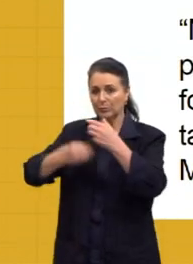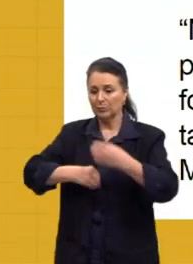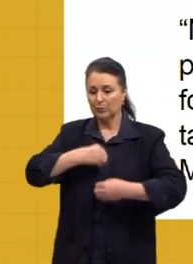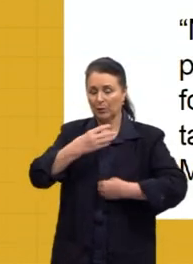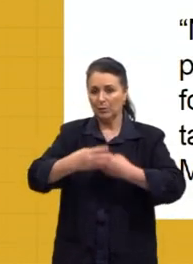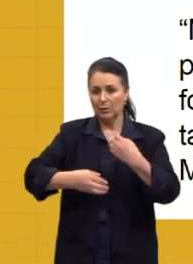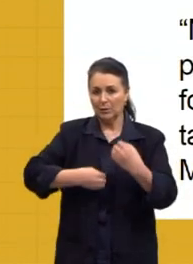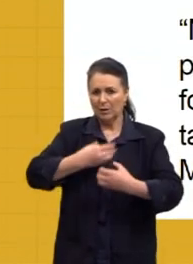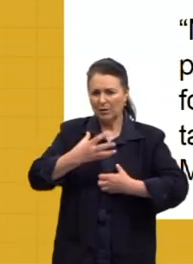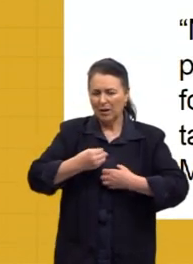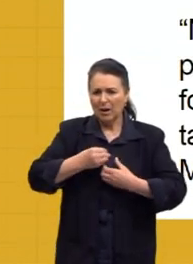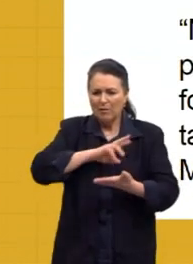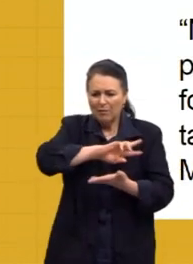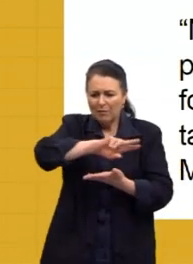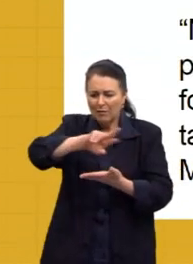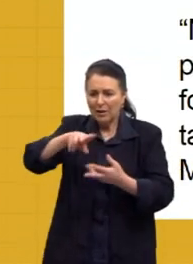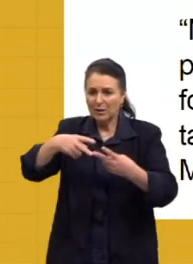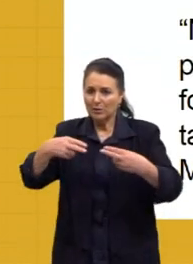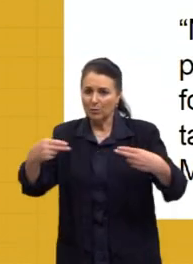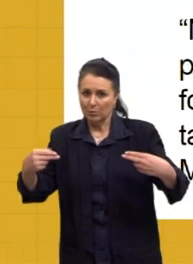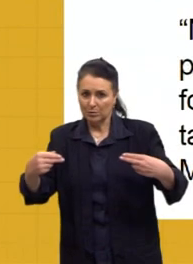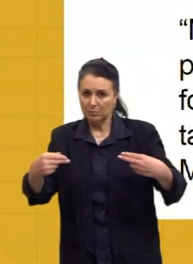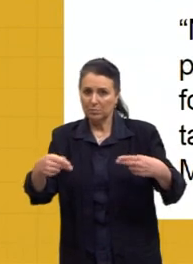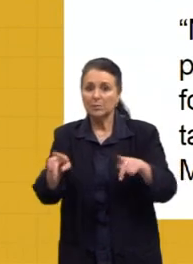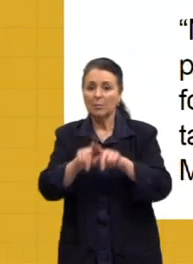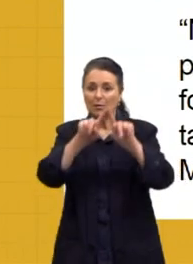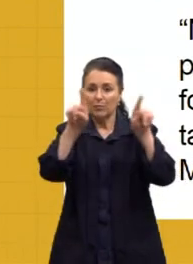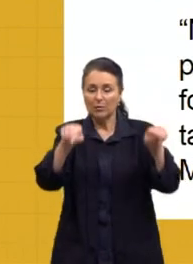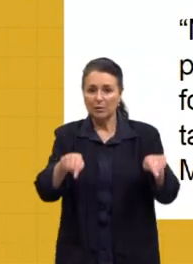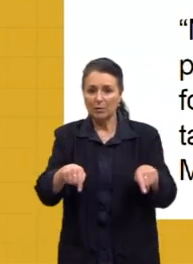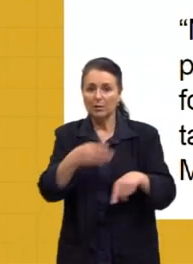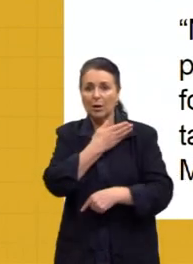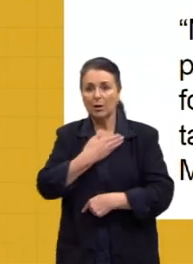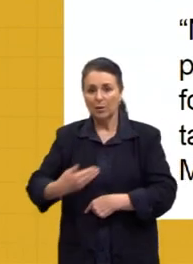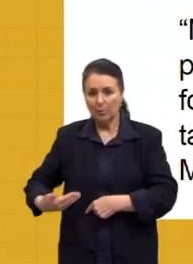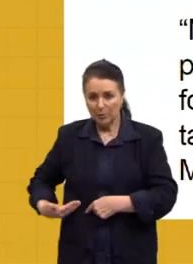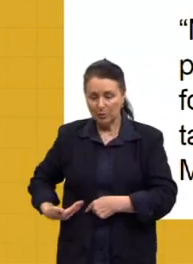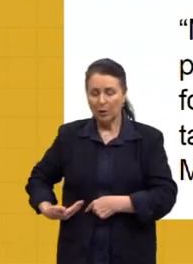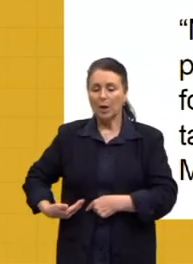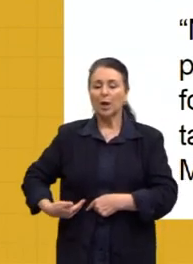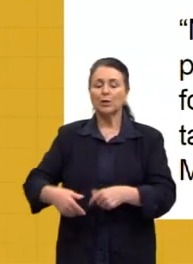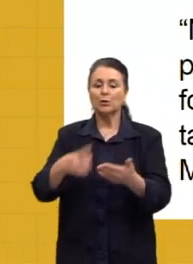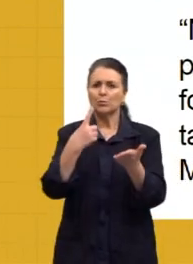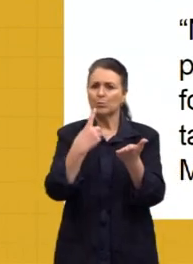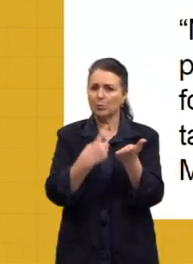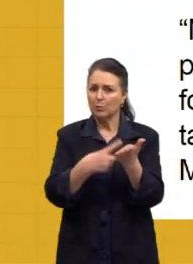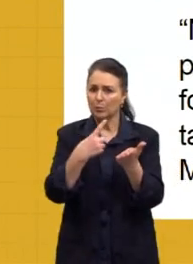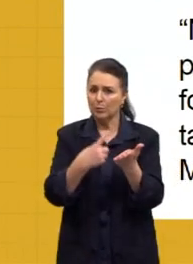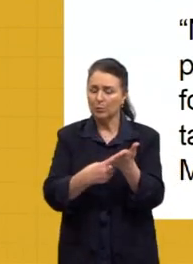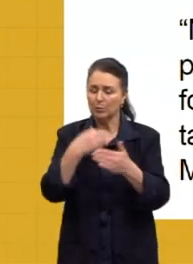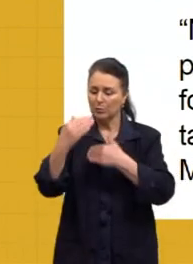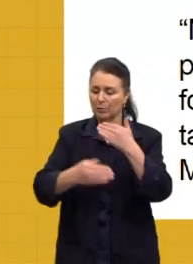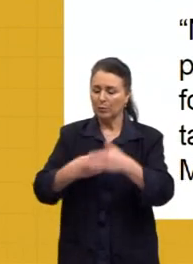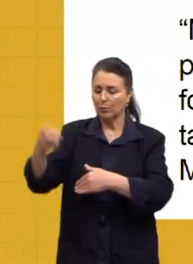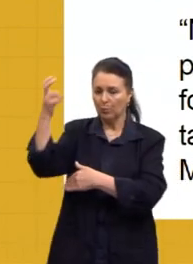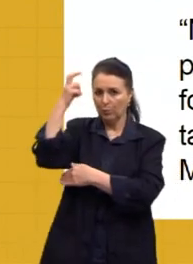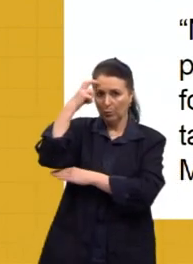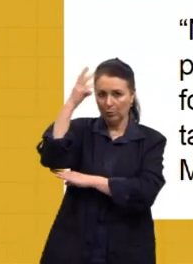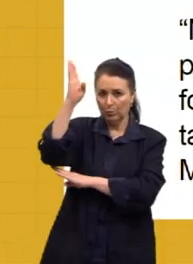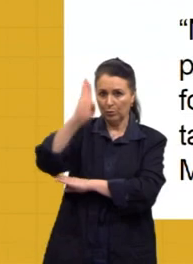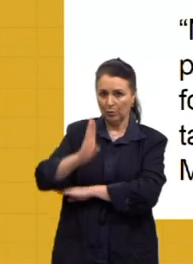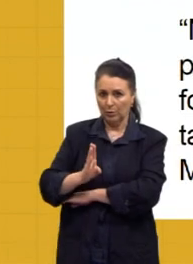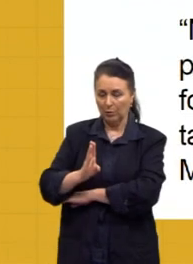prosador, pianista, funcionário público e, acima de tudo, um homem comprometido com o desenvolvimento cultural do Brasil. E ele é quem escreve